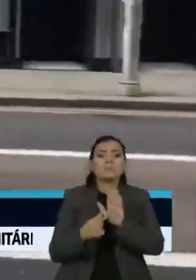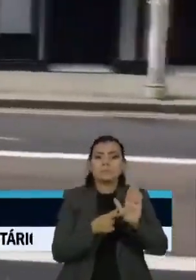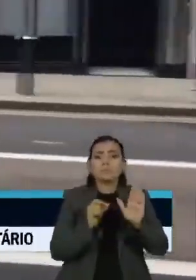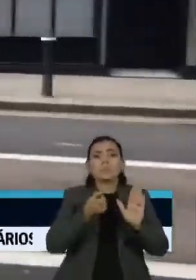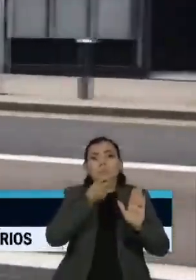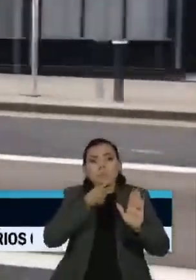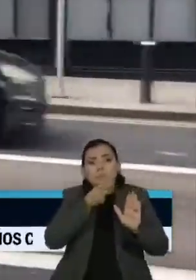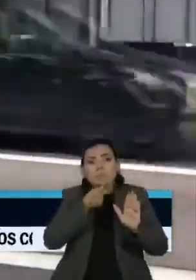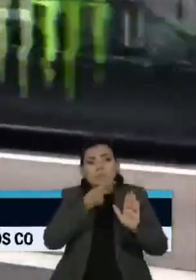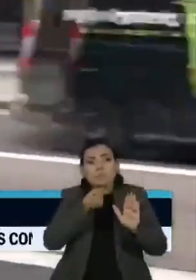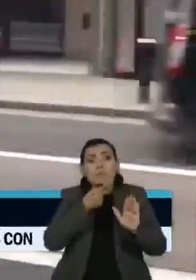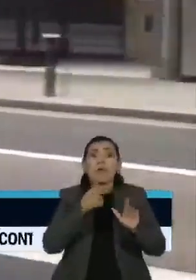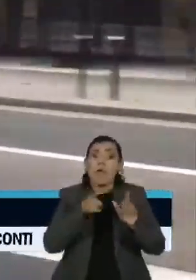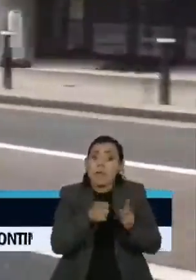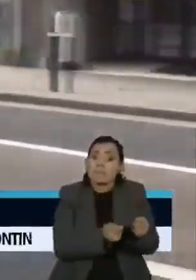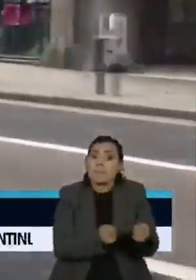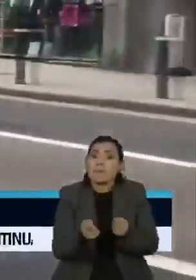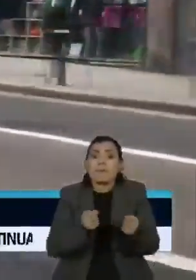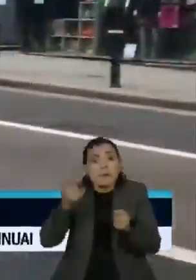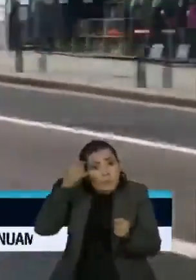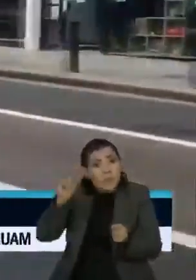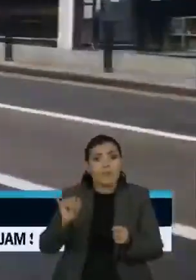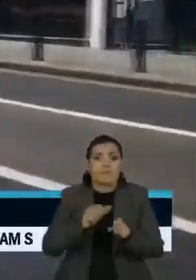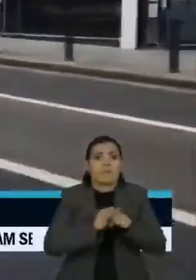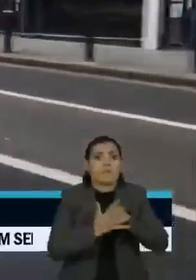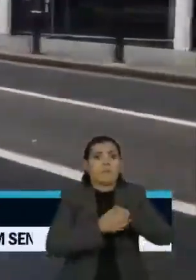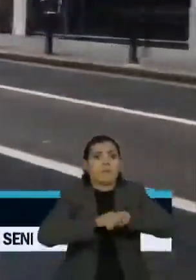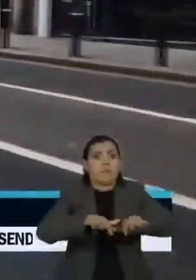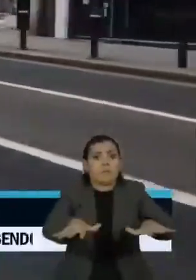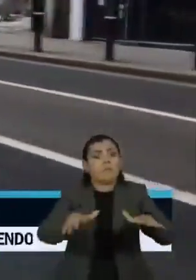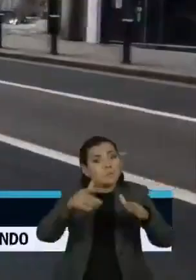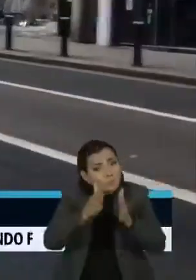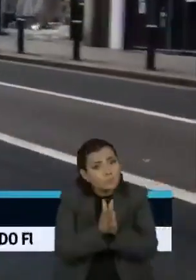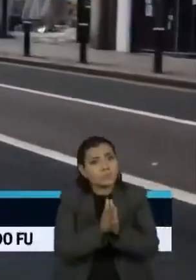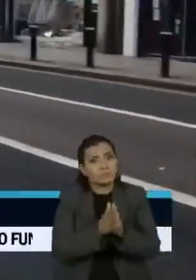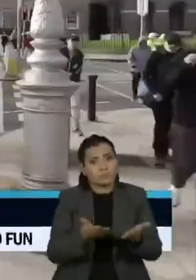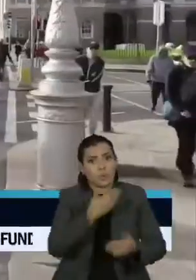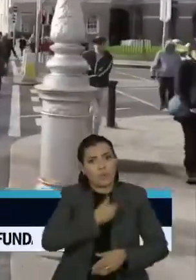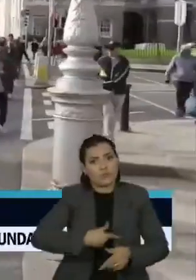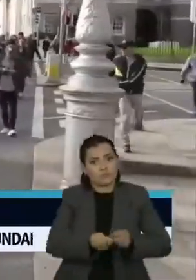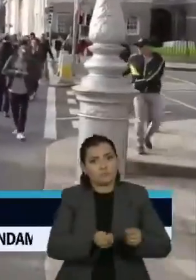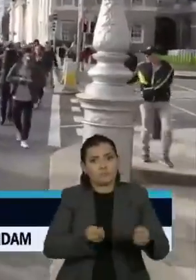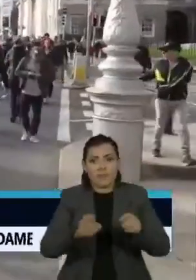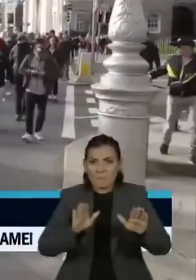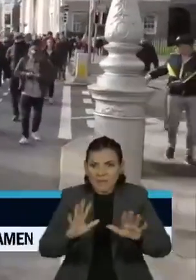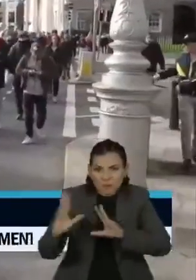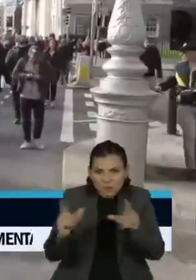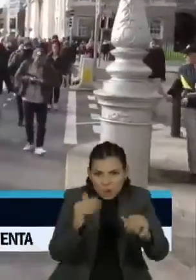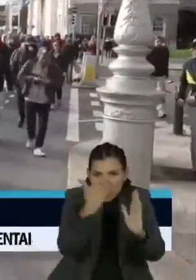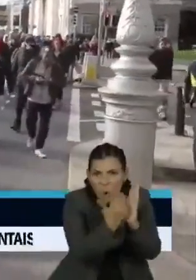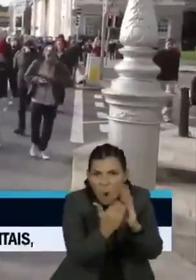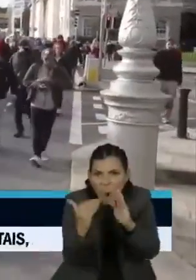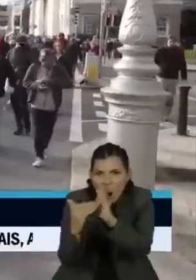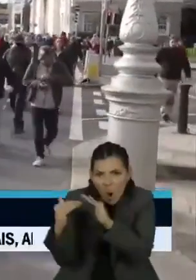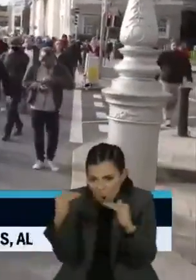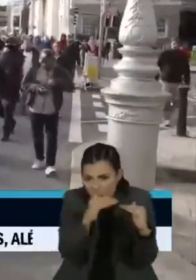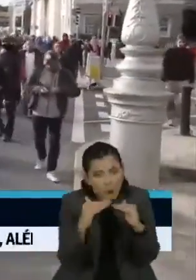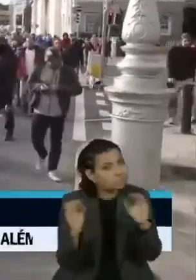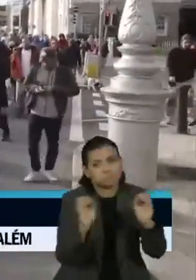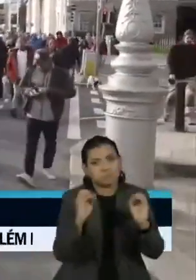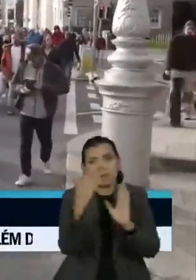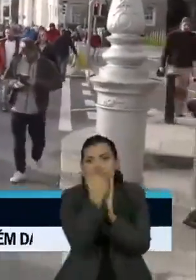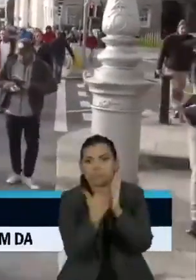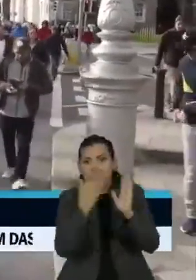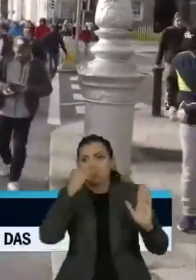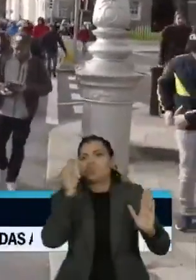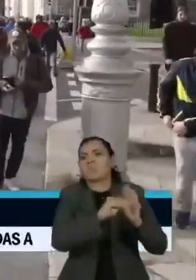Uma precaução para vencer a covid-19, nas palavras do governo. Mas nem todos concordam. Este grupo saiu em